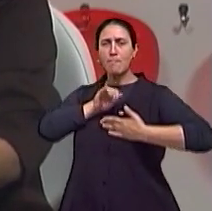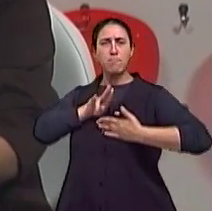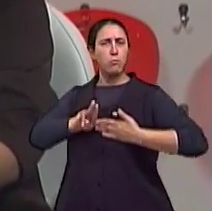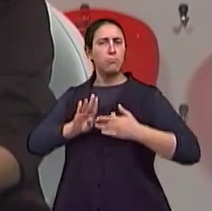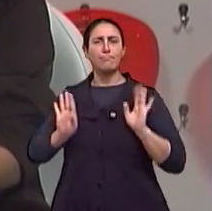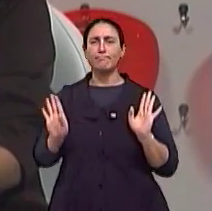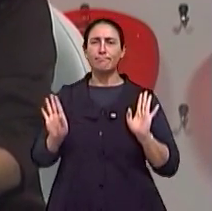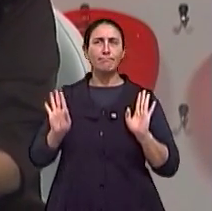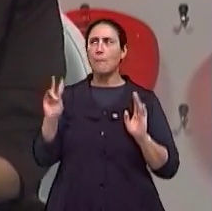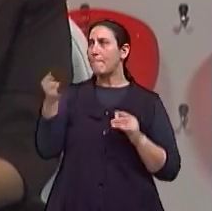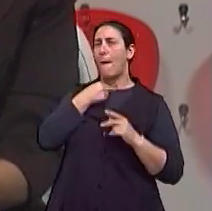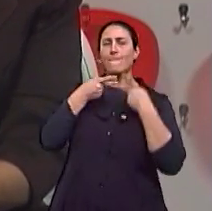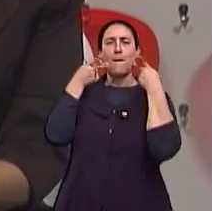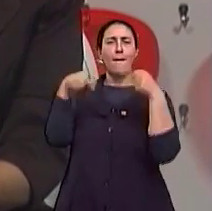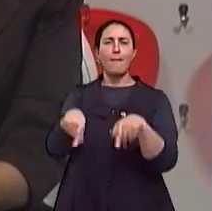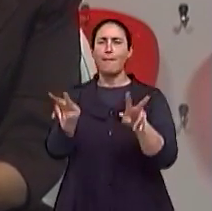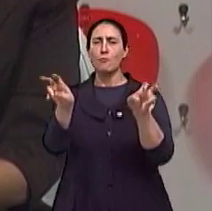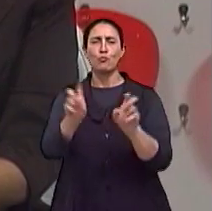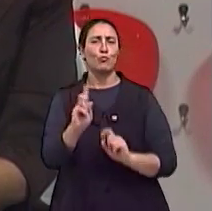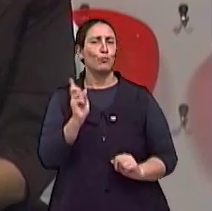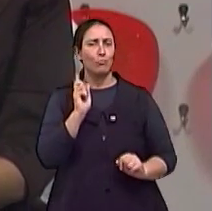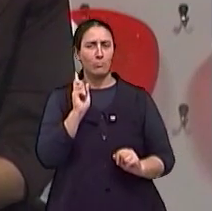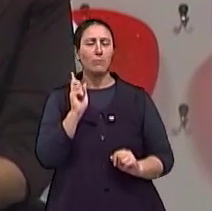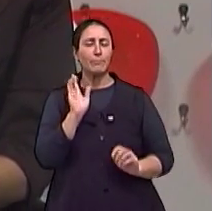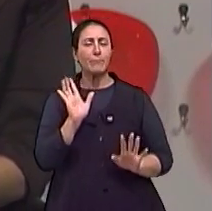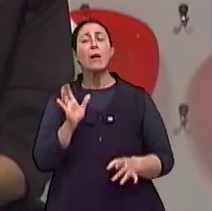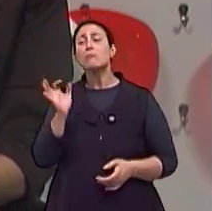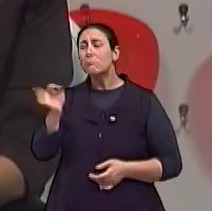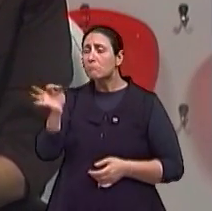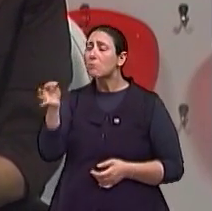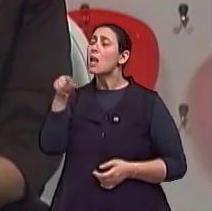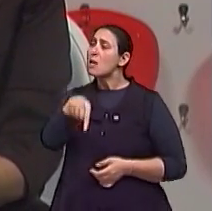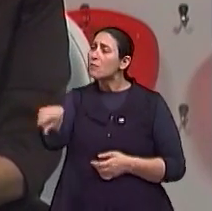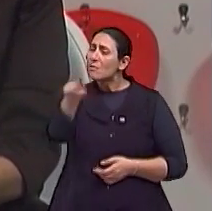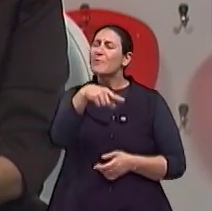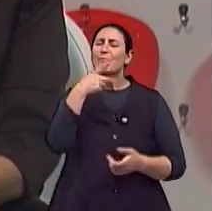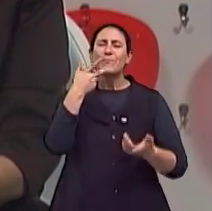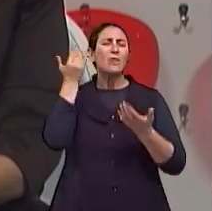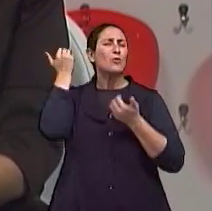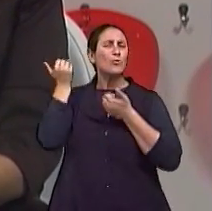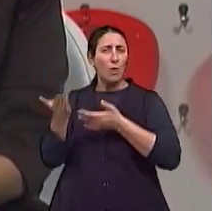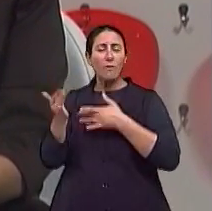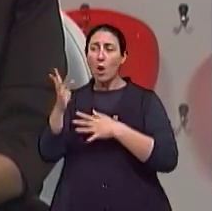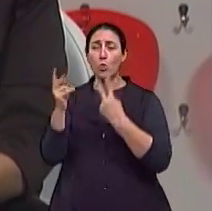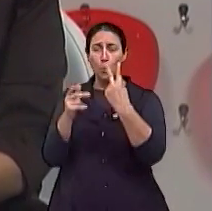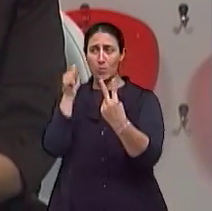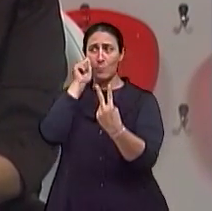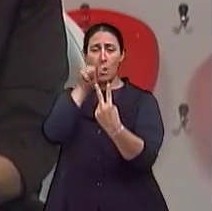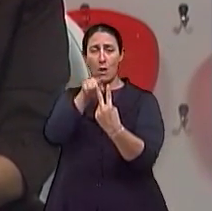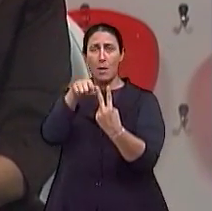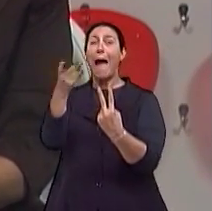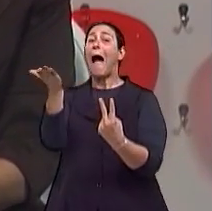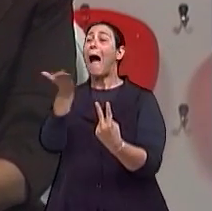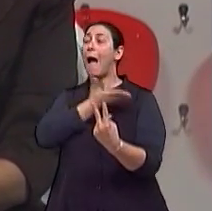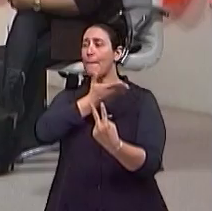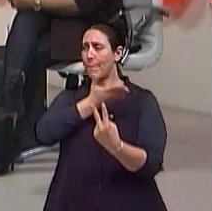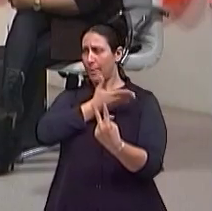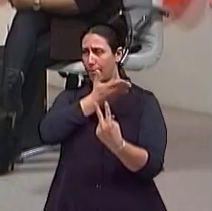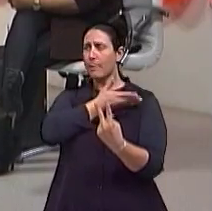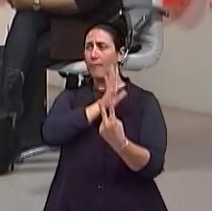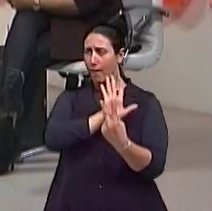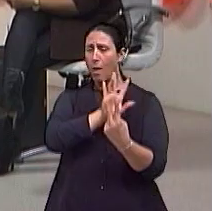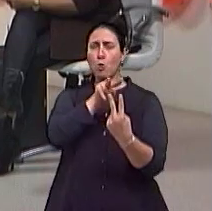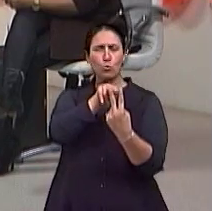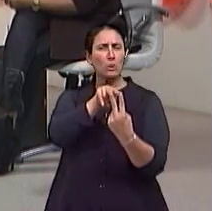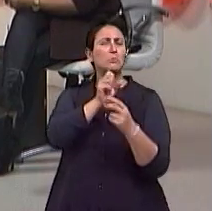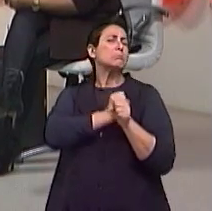e se conhece muitas pessoas que já viviam juntos desde jovens e eram duas amigas que moravam juntas. Agora, na terceira